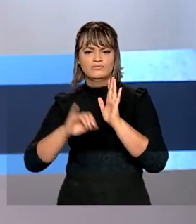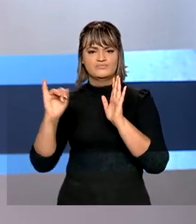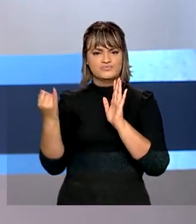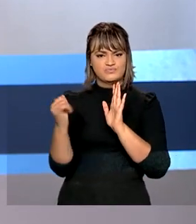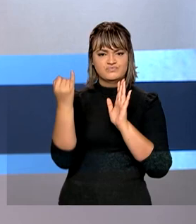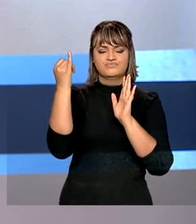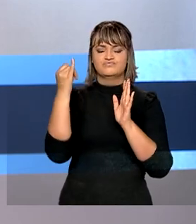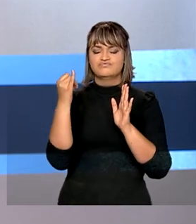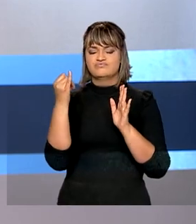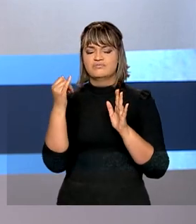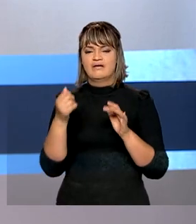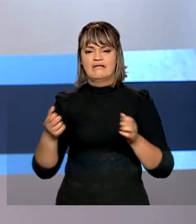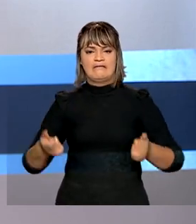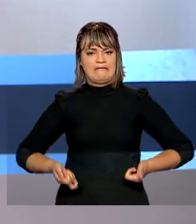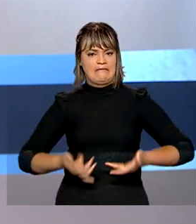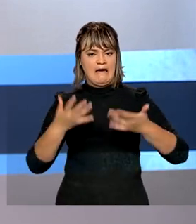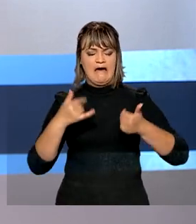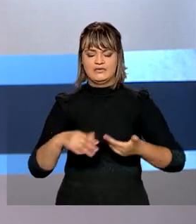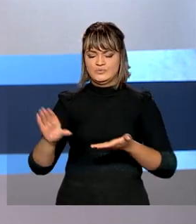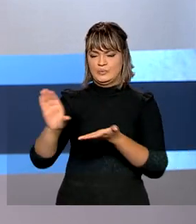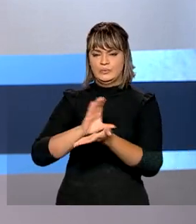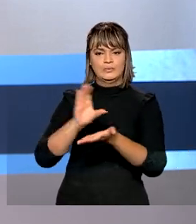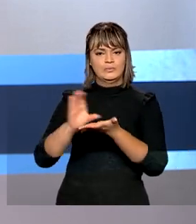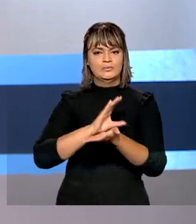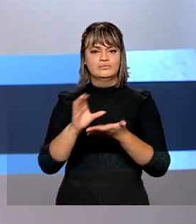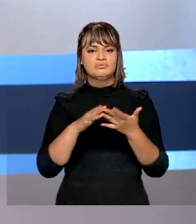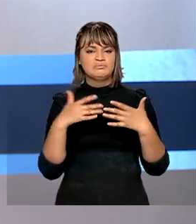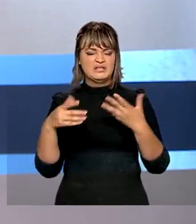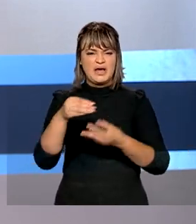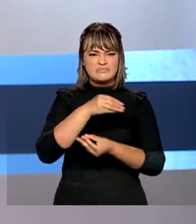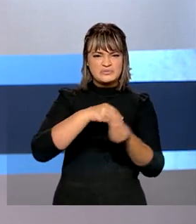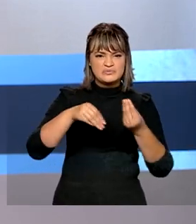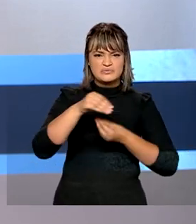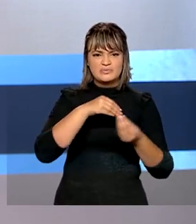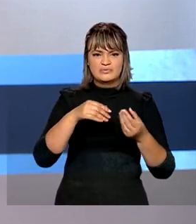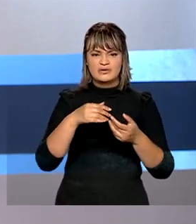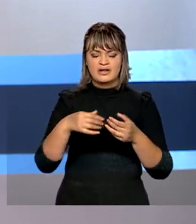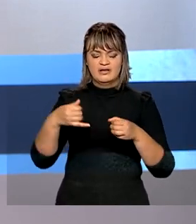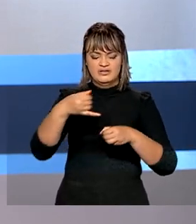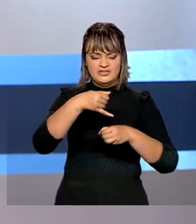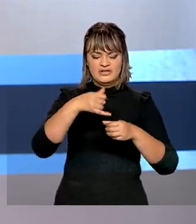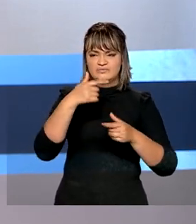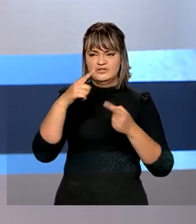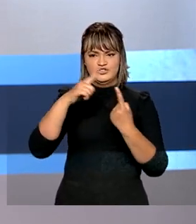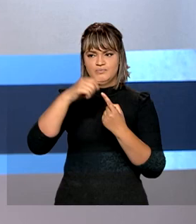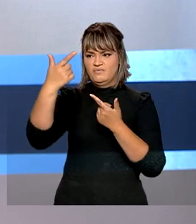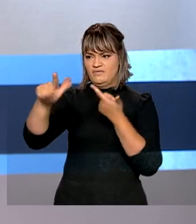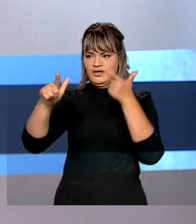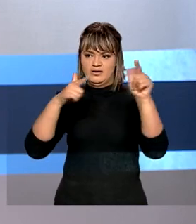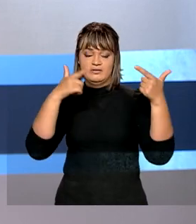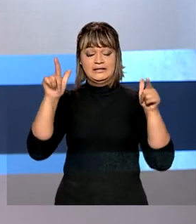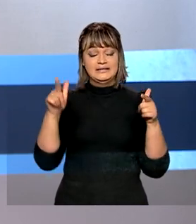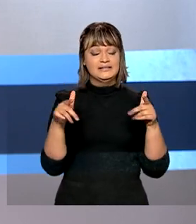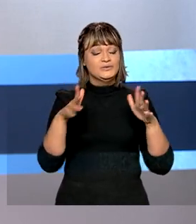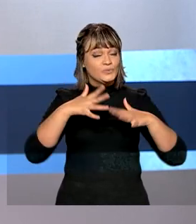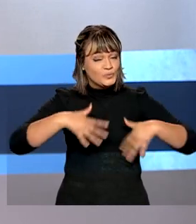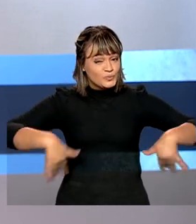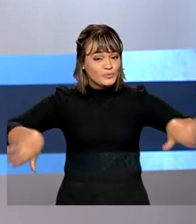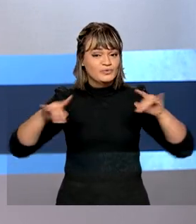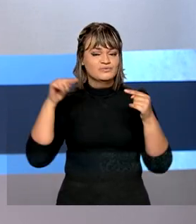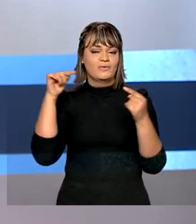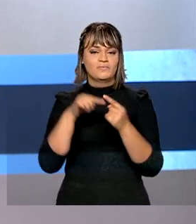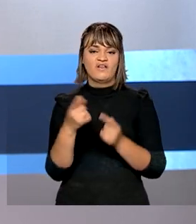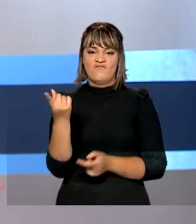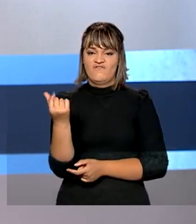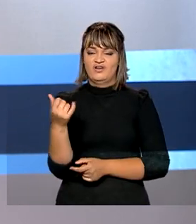custos de distribuição, lucro dos postos e até a mistura de outros combustíveis. Esses são fatores que compõem o preço